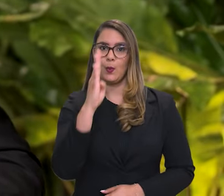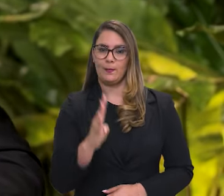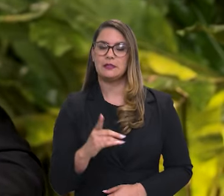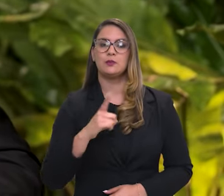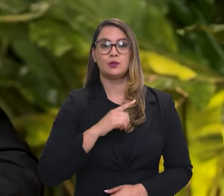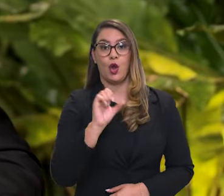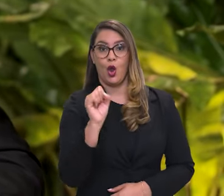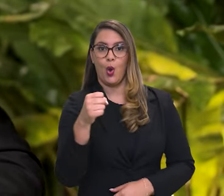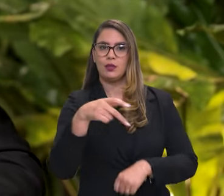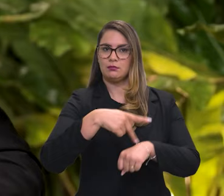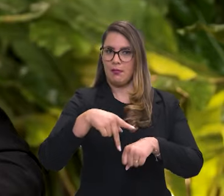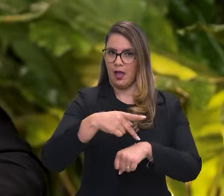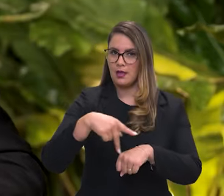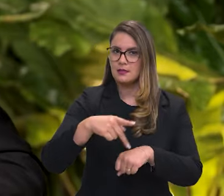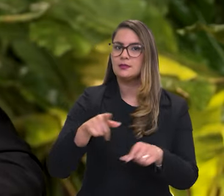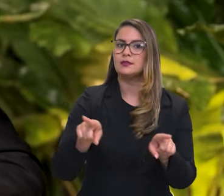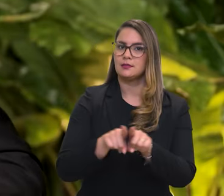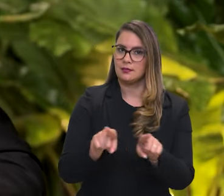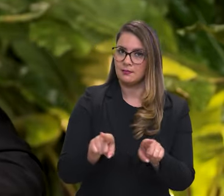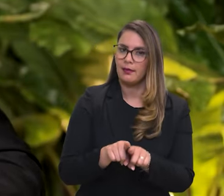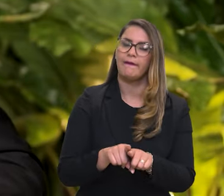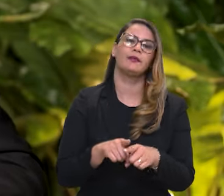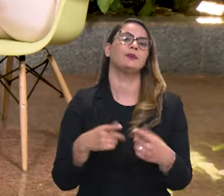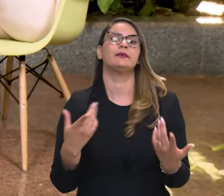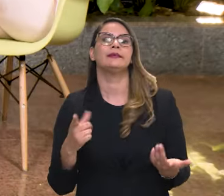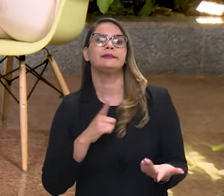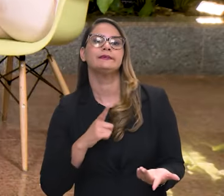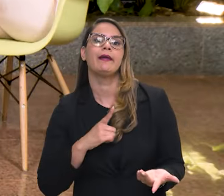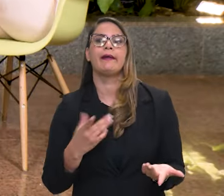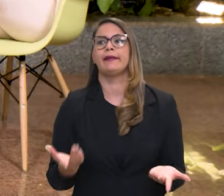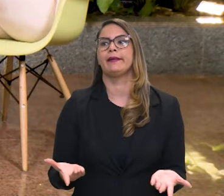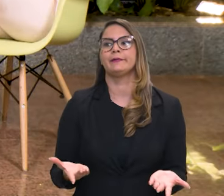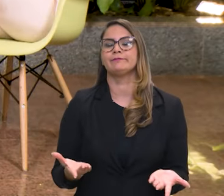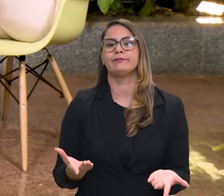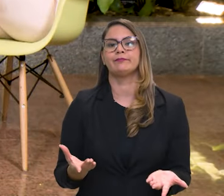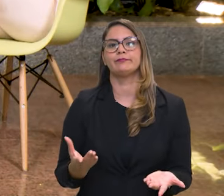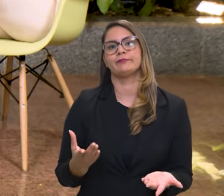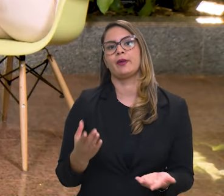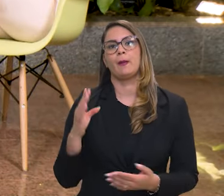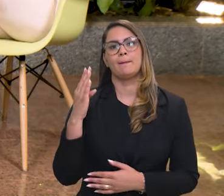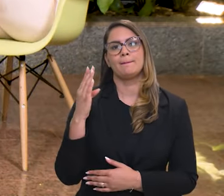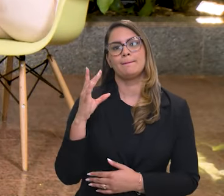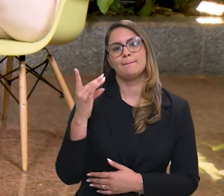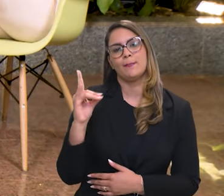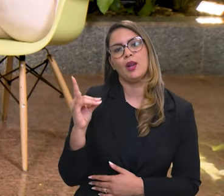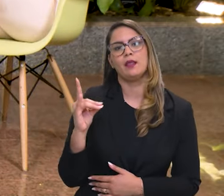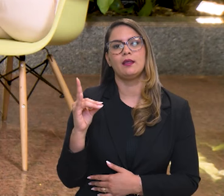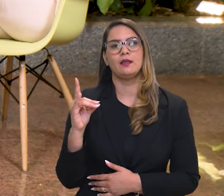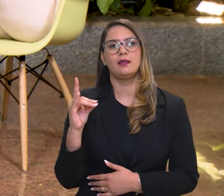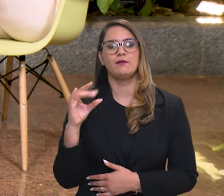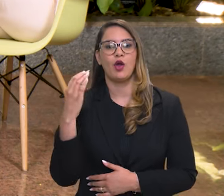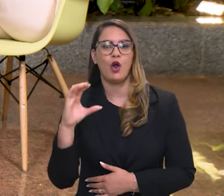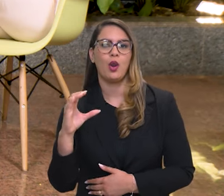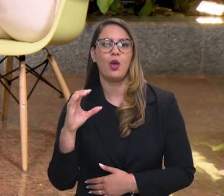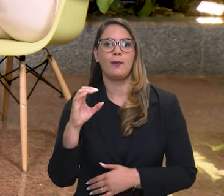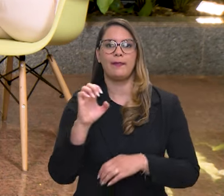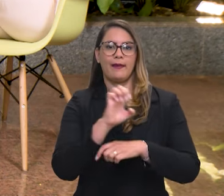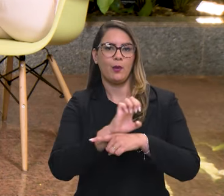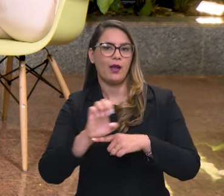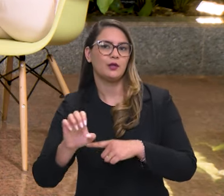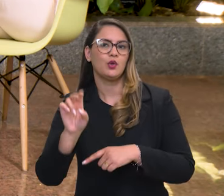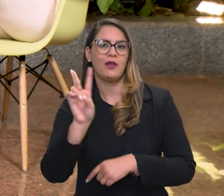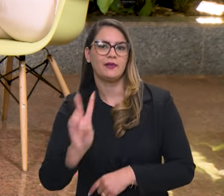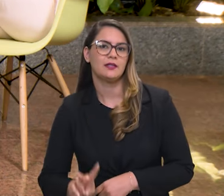O Brasil divide ela com oito outros países. A gente divide a Amazônia com a Bolívia, com o Peru, com o